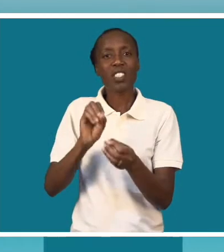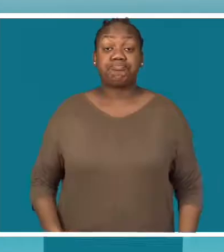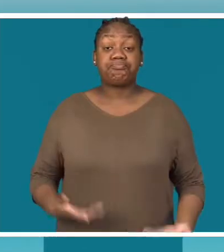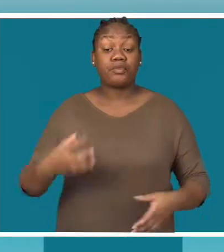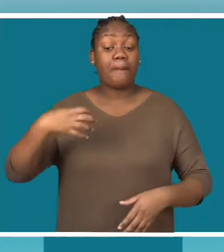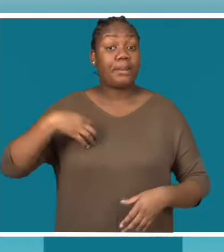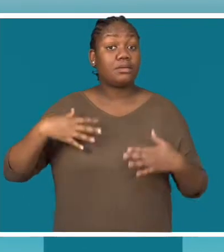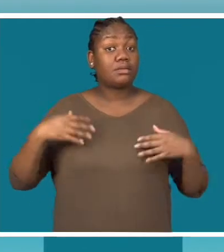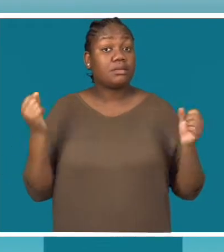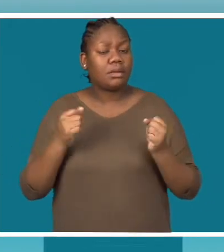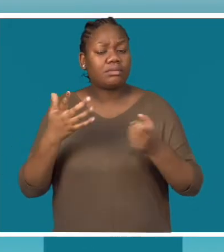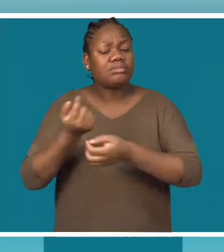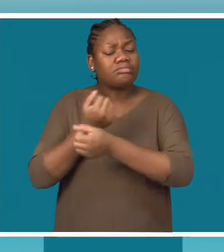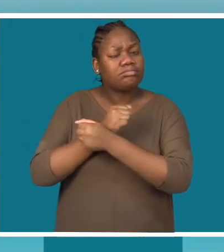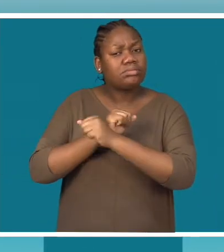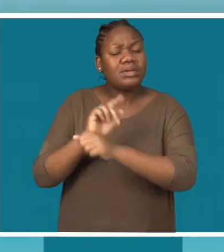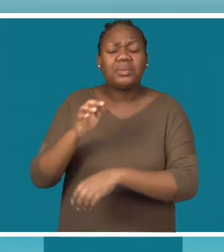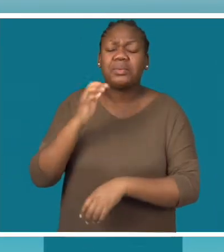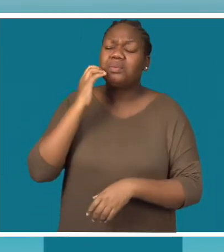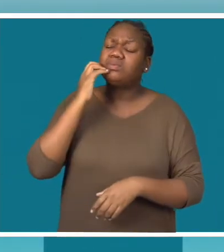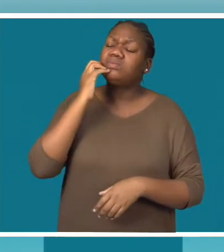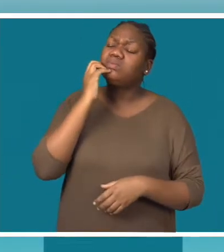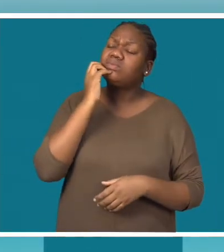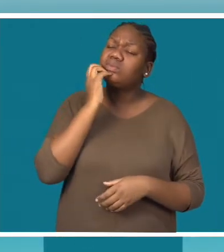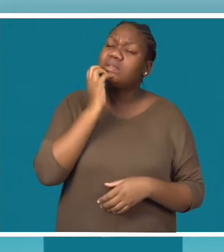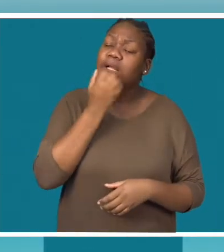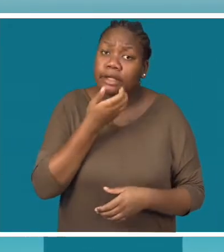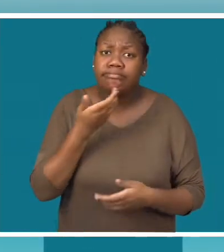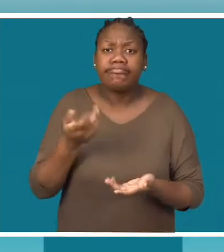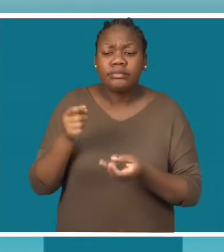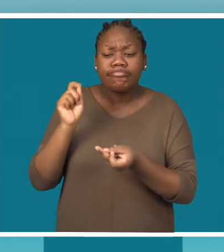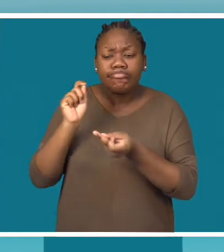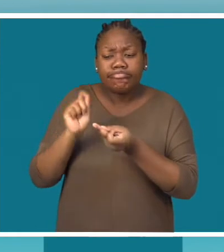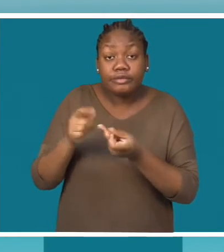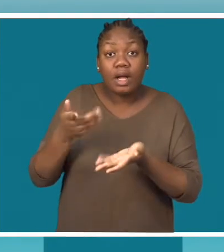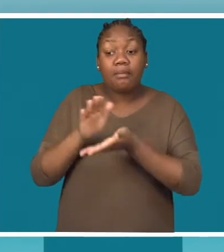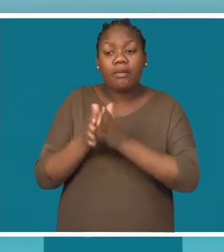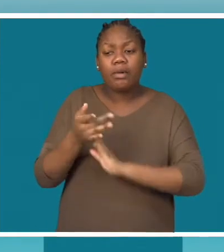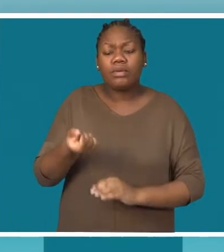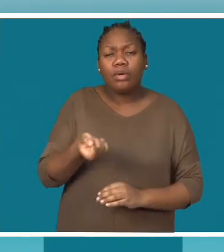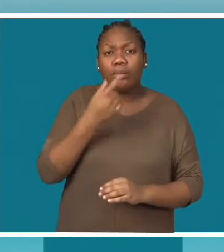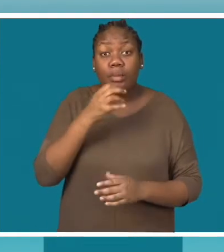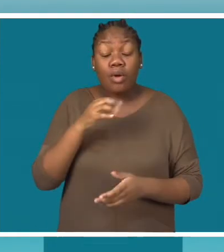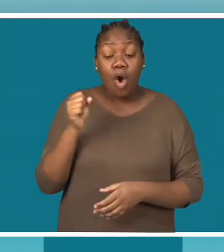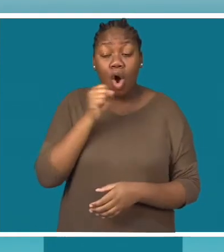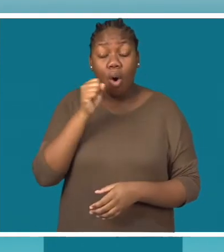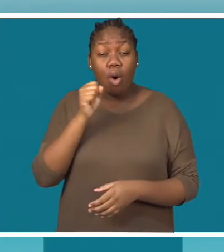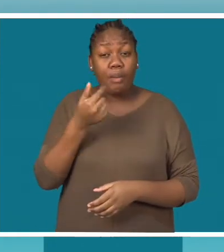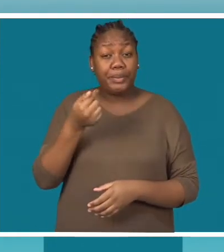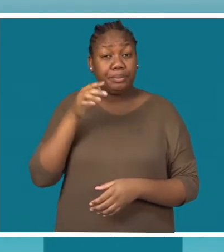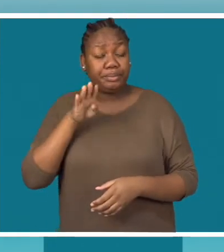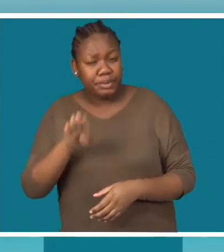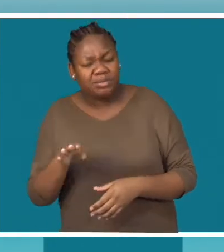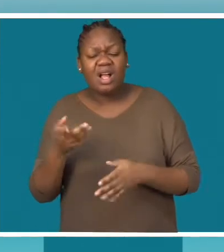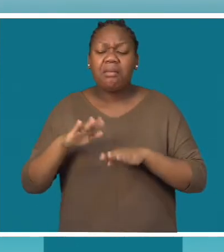tratamento. Para assegurar cuidados mais eficientes, o Ministério da Saúde inclui o teste de HIV no tratamento